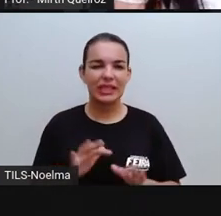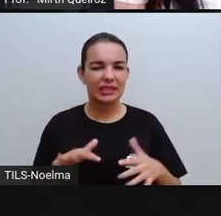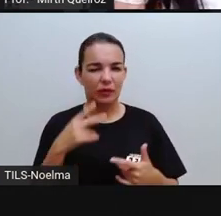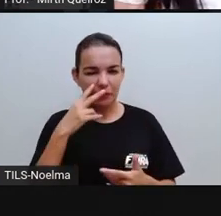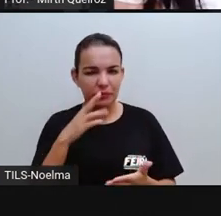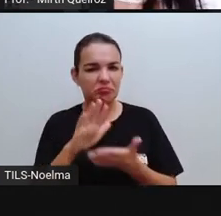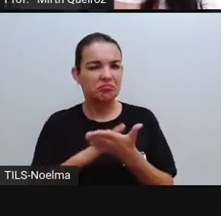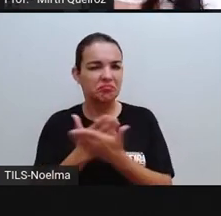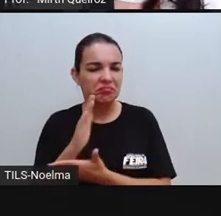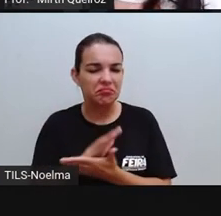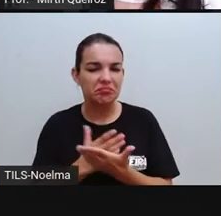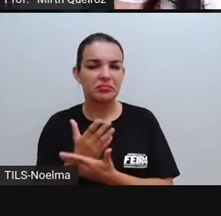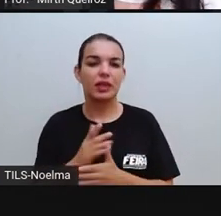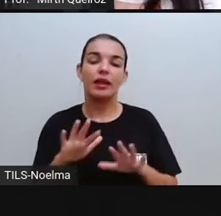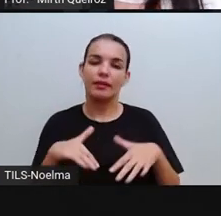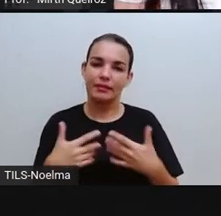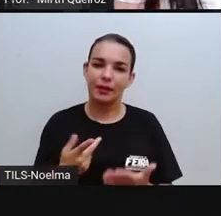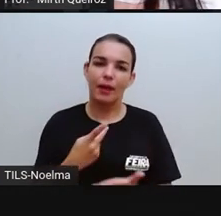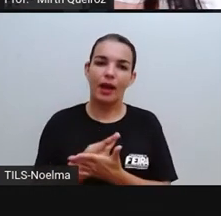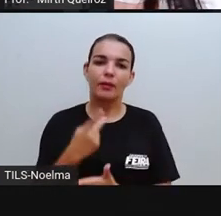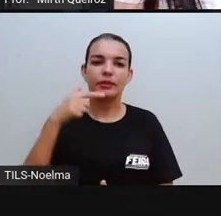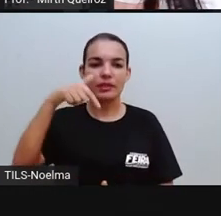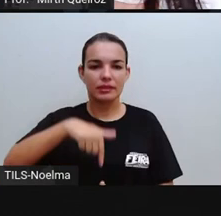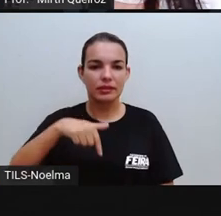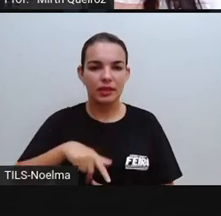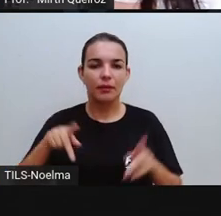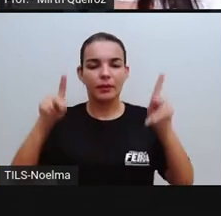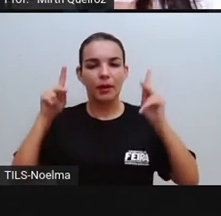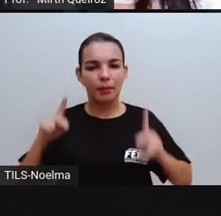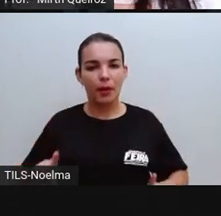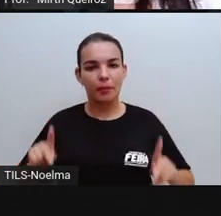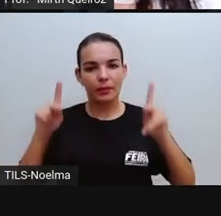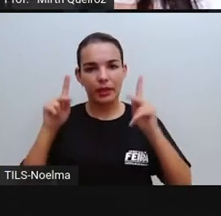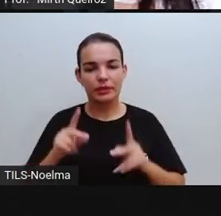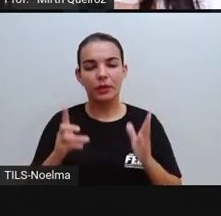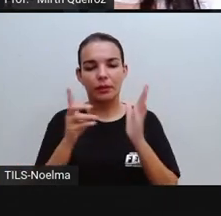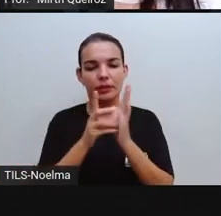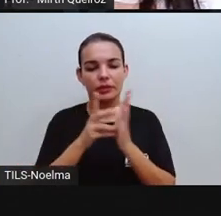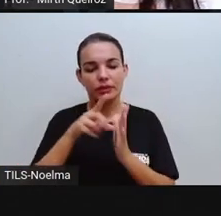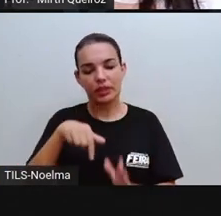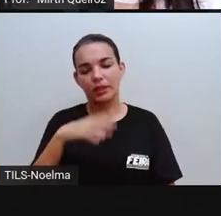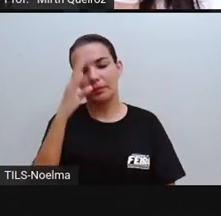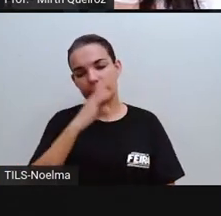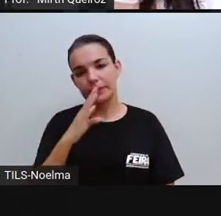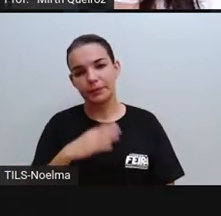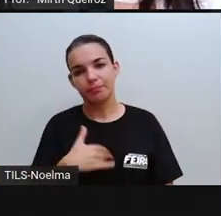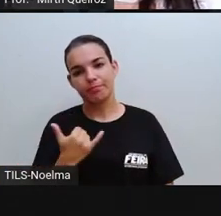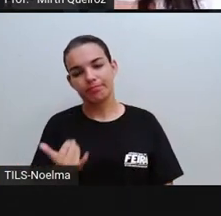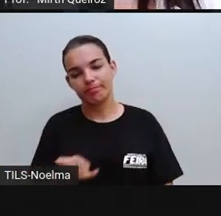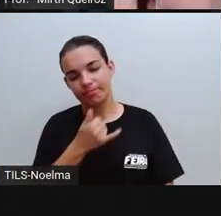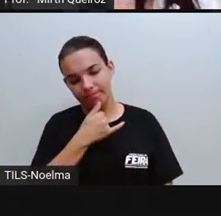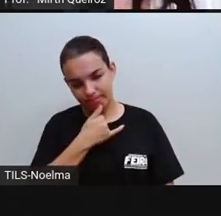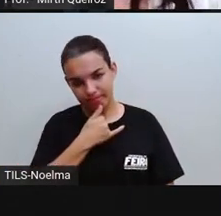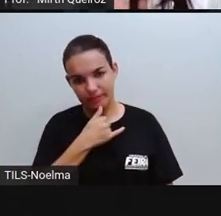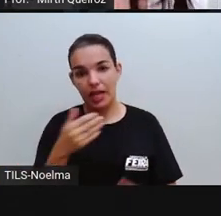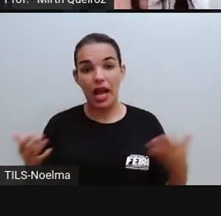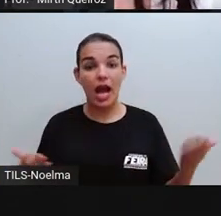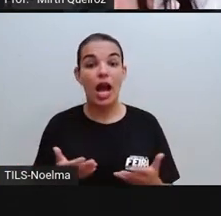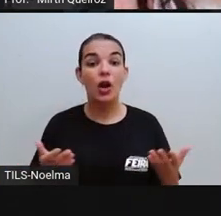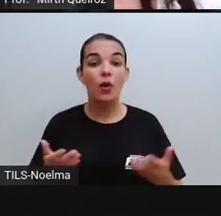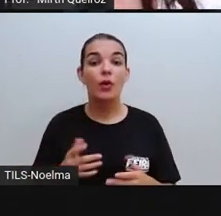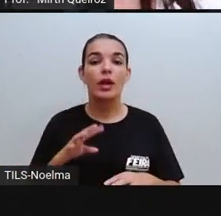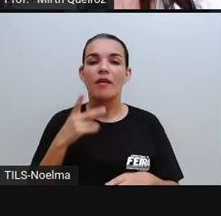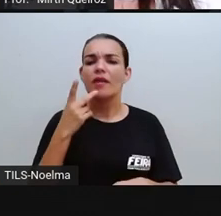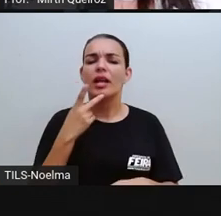chato, né? E isso aconteceu com as populações indígenas no Brasil. E a gente falando